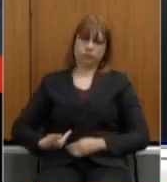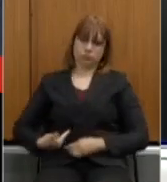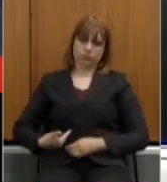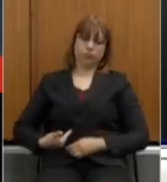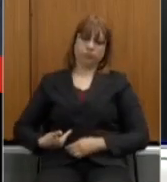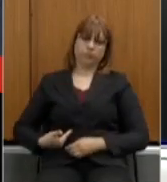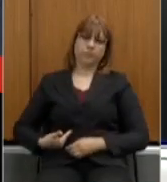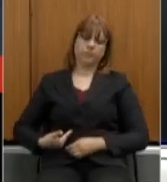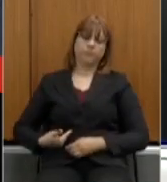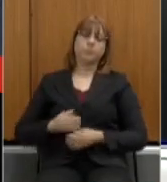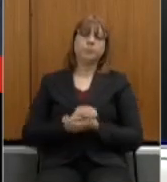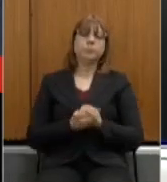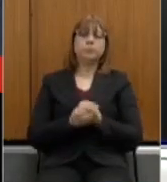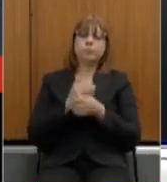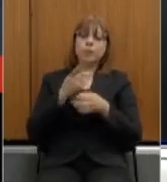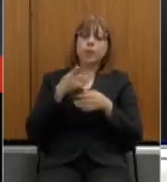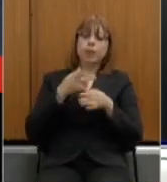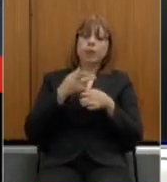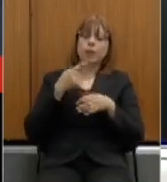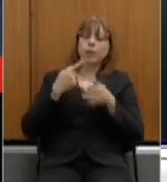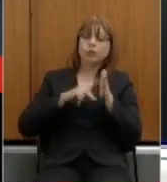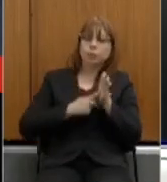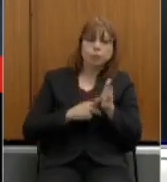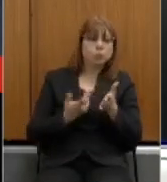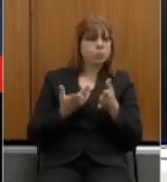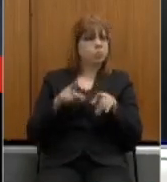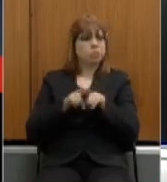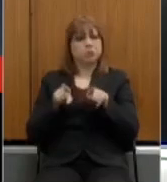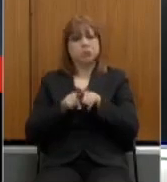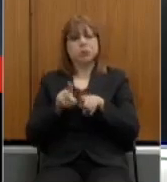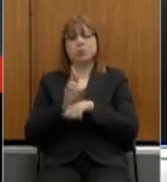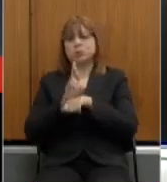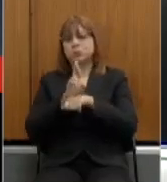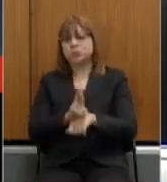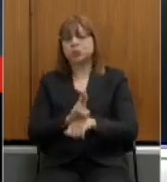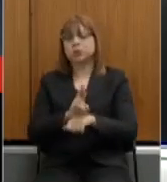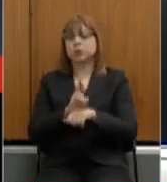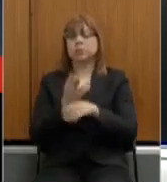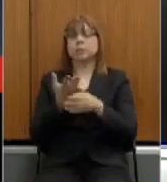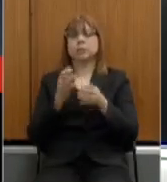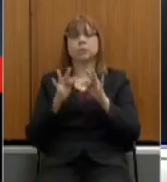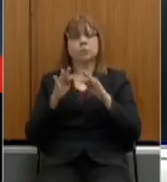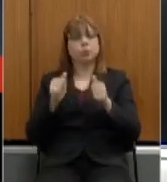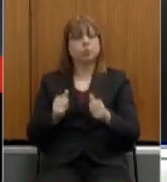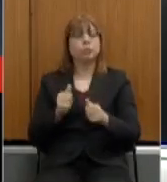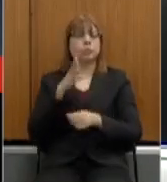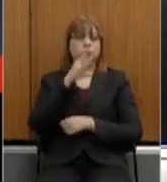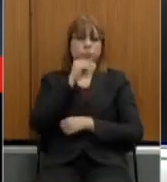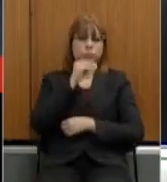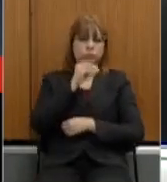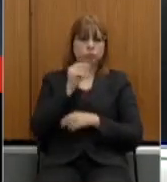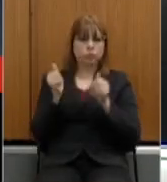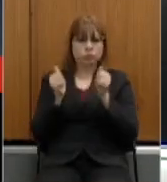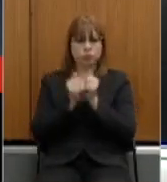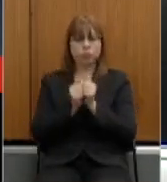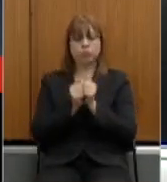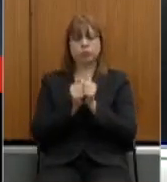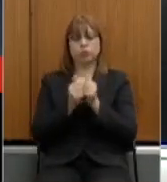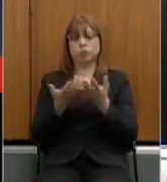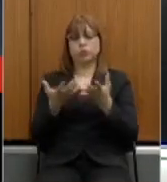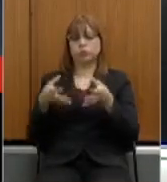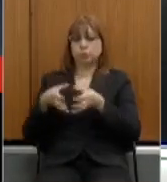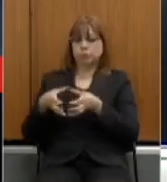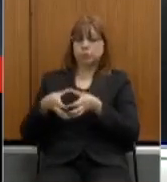associações representativas do funcionalismo público estadual, proposto por uma decisão conjunta do Colégio de Líderes desta